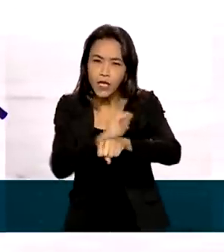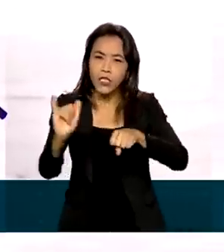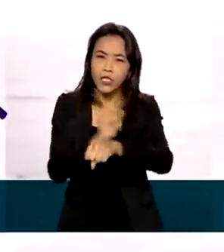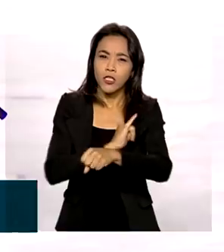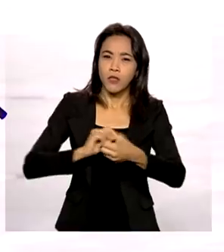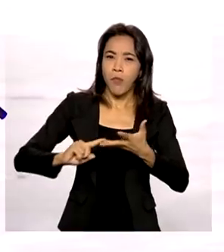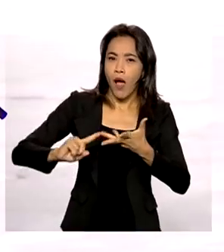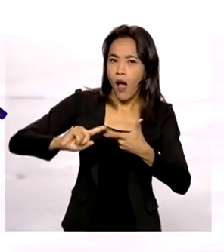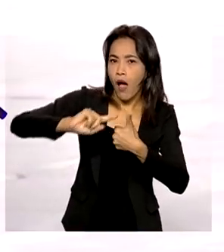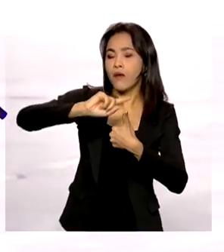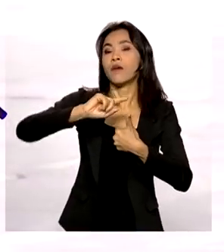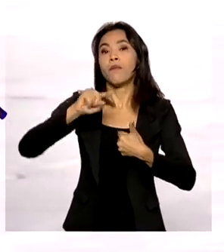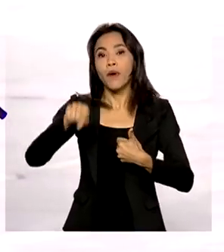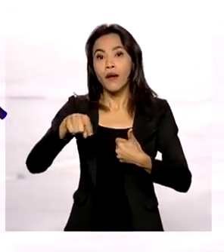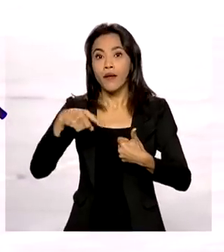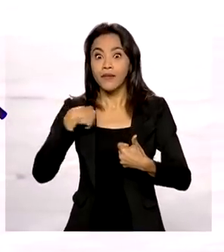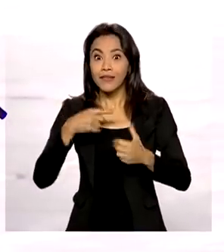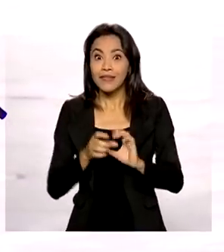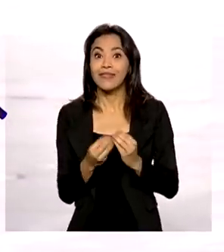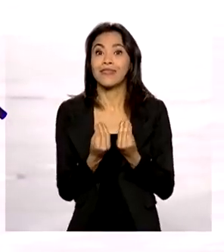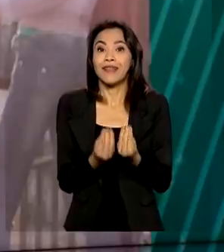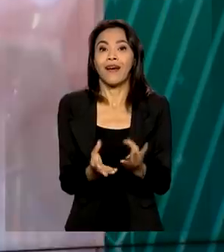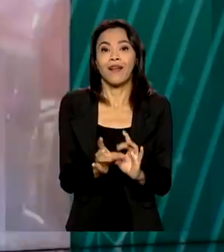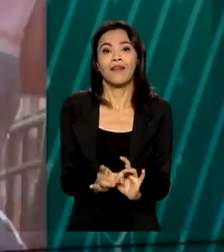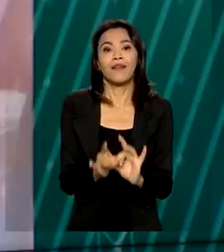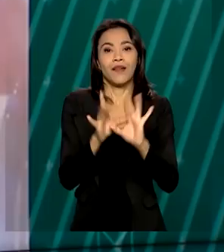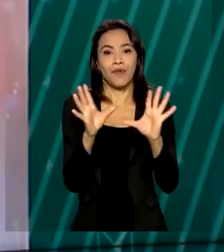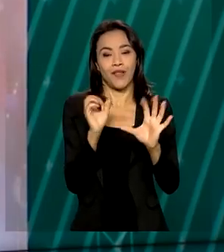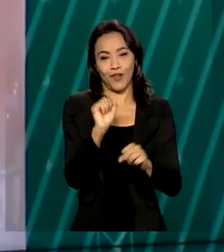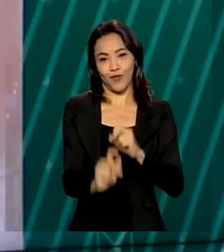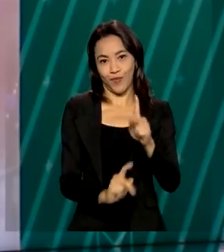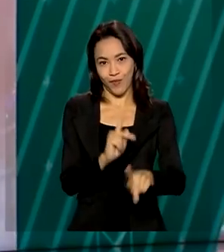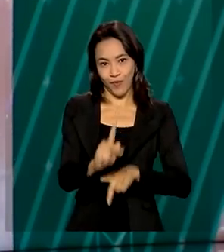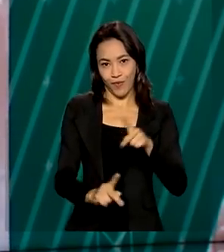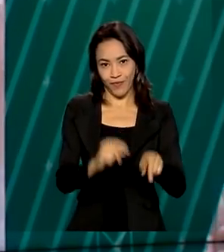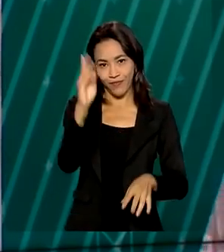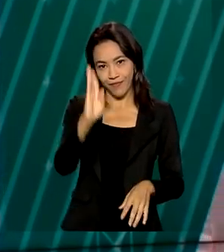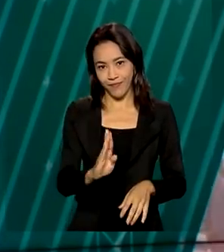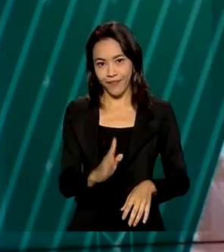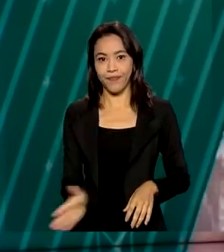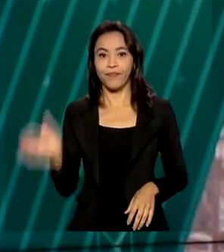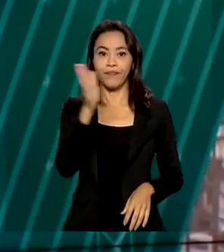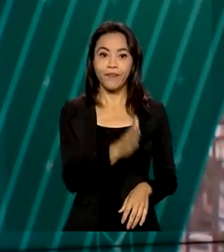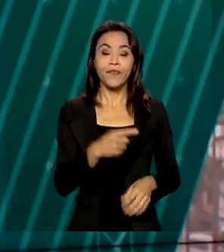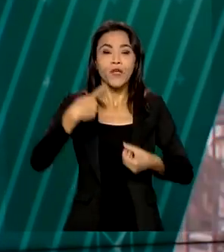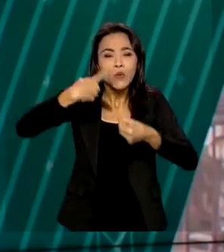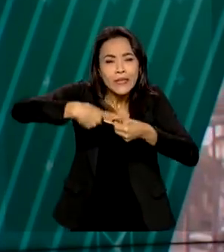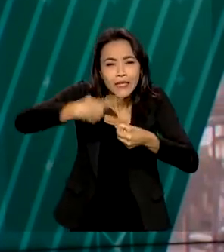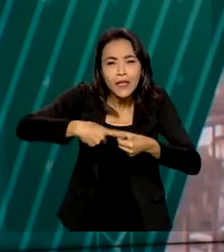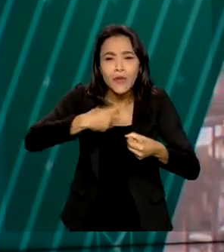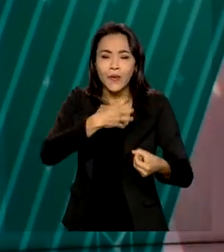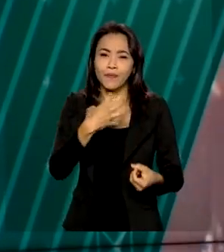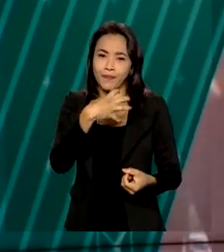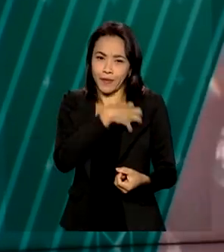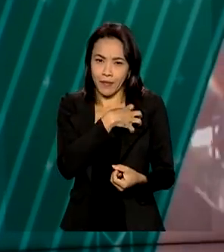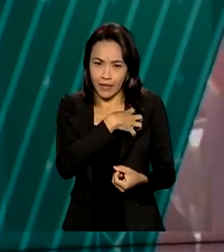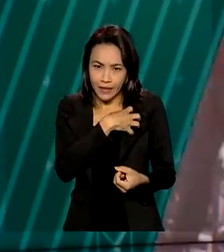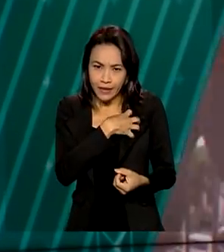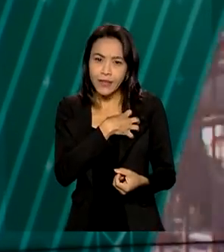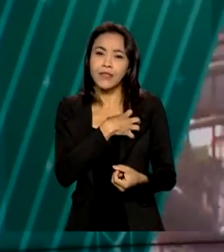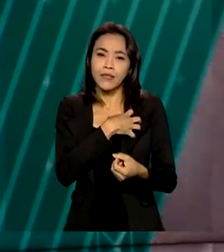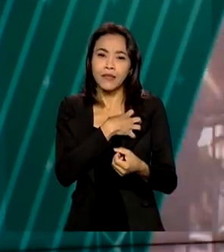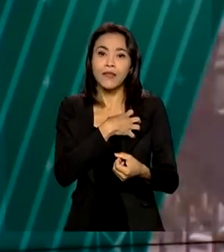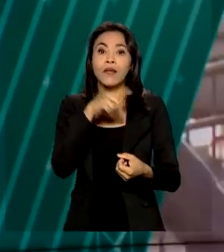condições de proporcionar a liberdade para o seu povo. Em Porto Seguro, na Bahia, o presidente Jair Bolsonaro participou da